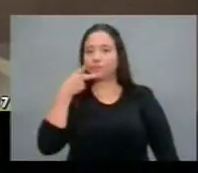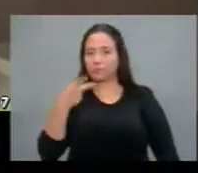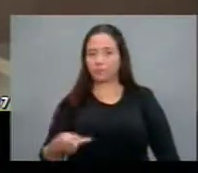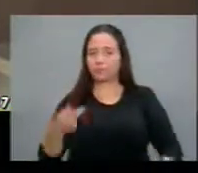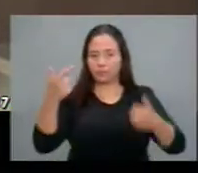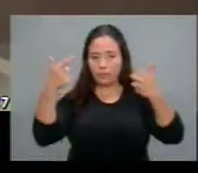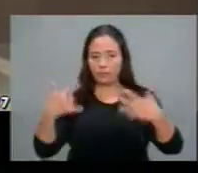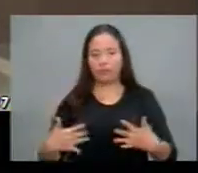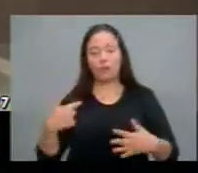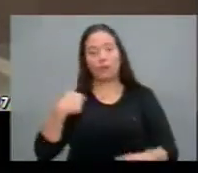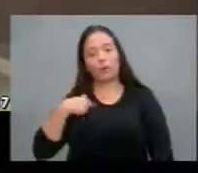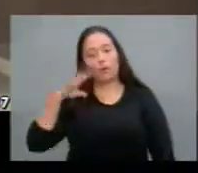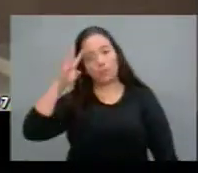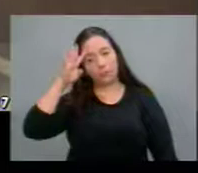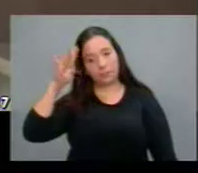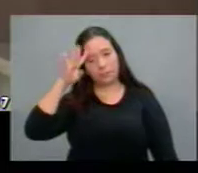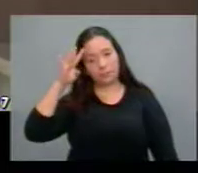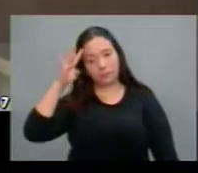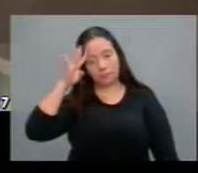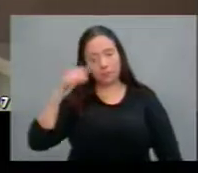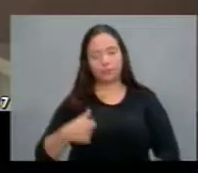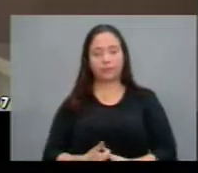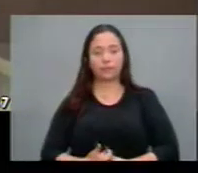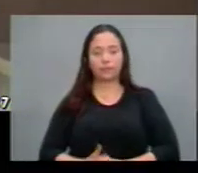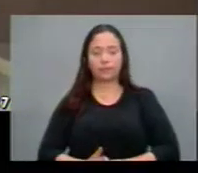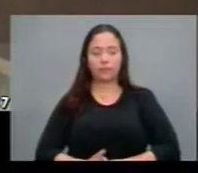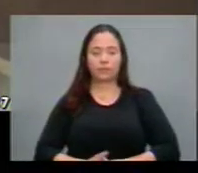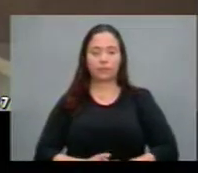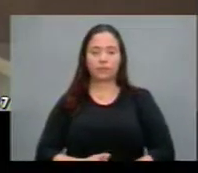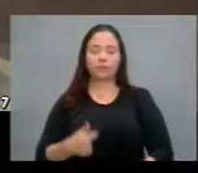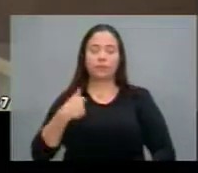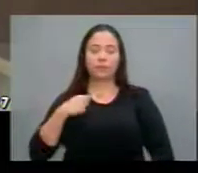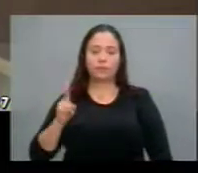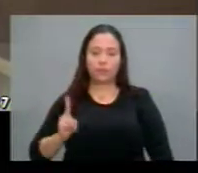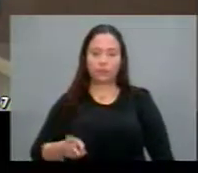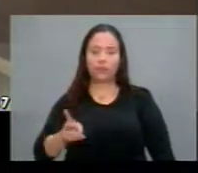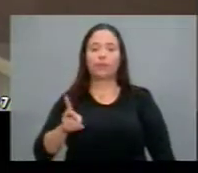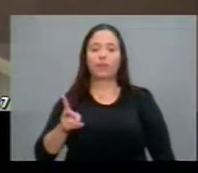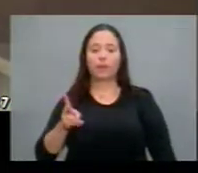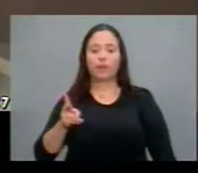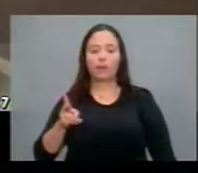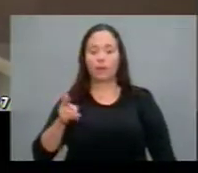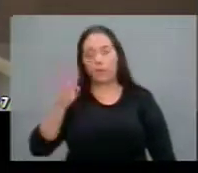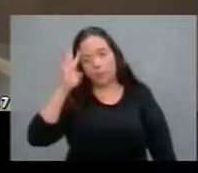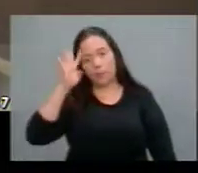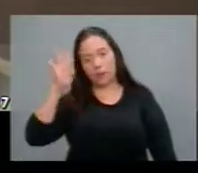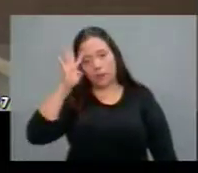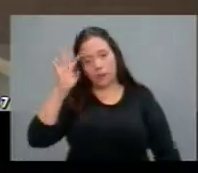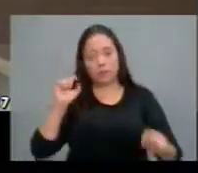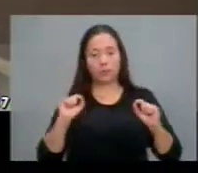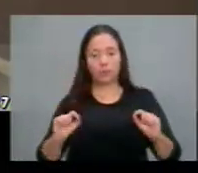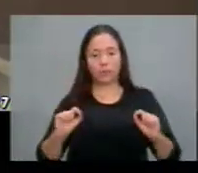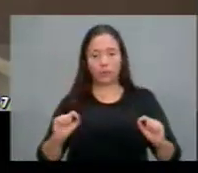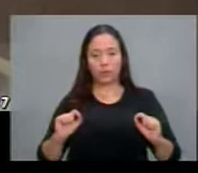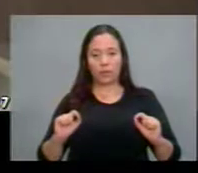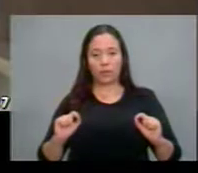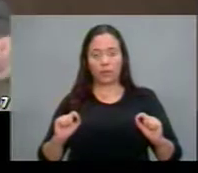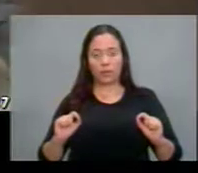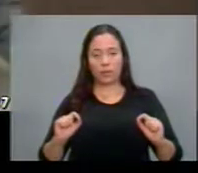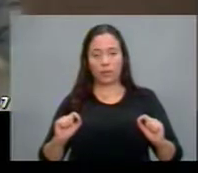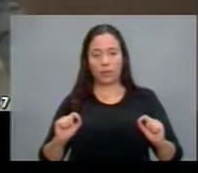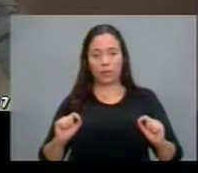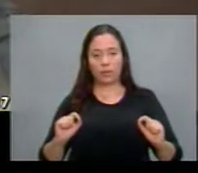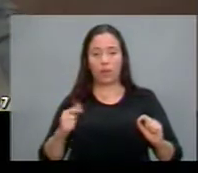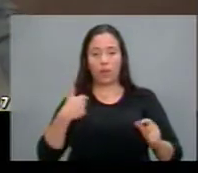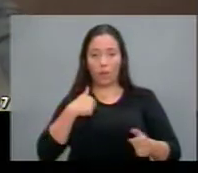Imagino eu, espero que não, eu sempre, eu sou um realista com esperança, eu espero que não derrubem